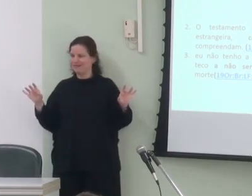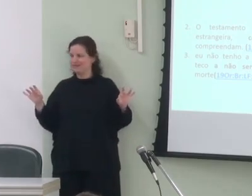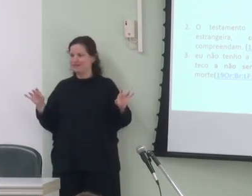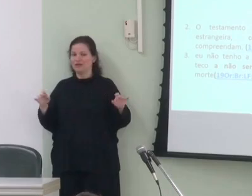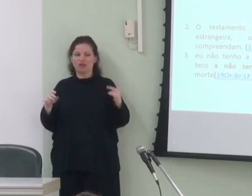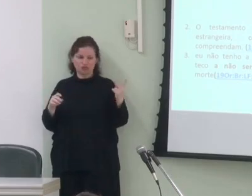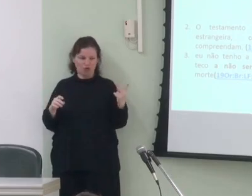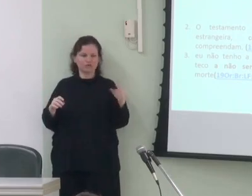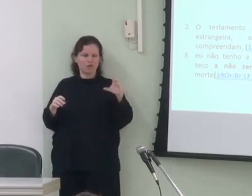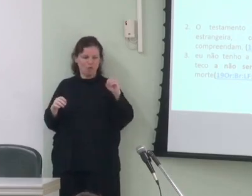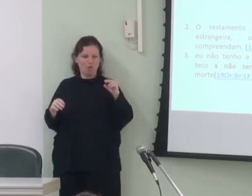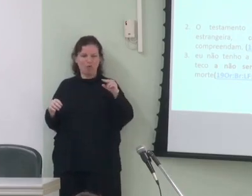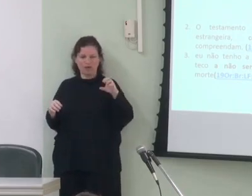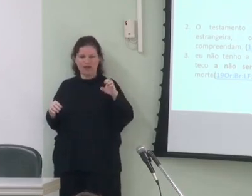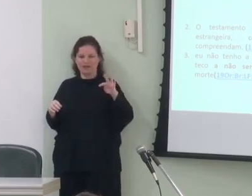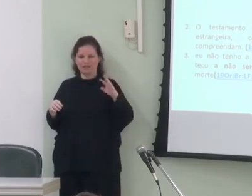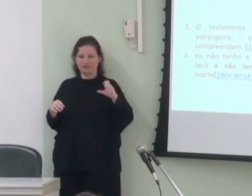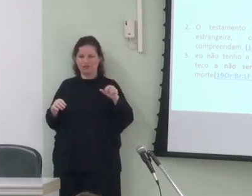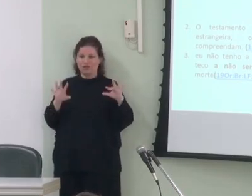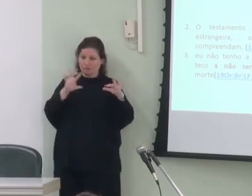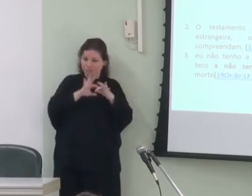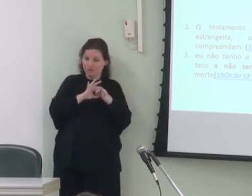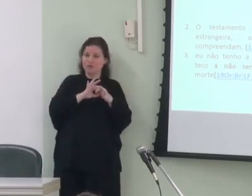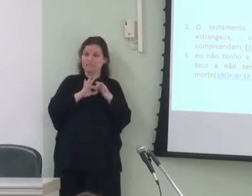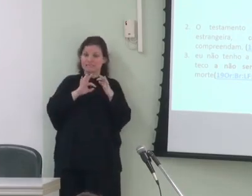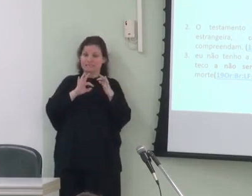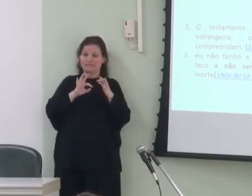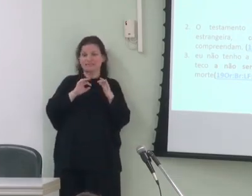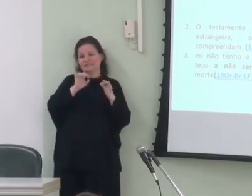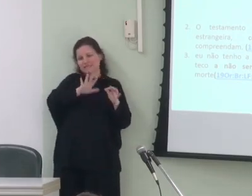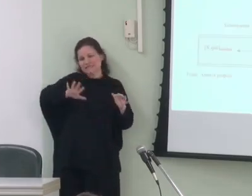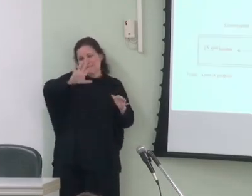dois pares de conectores associados a uma semântica comum